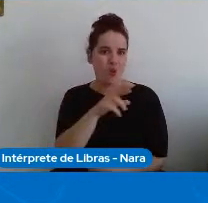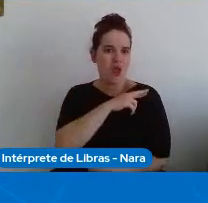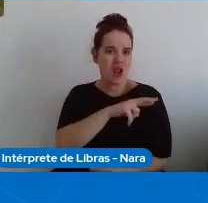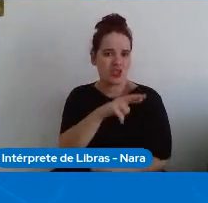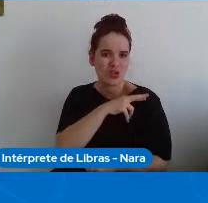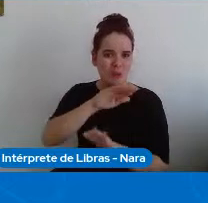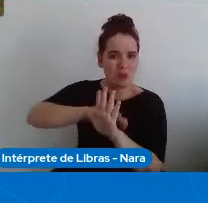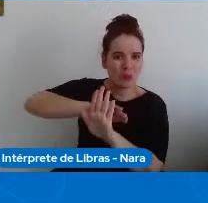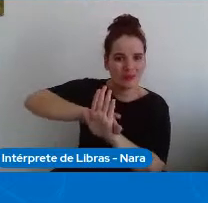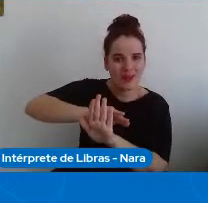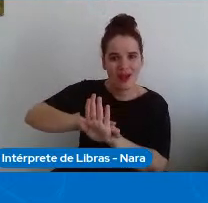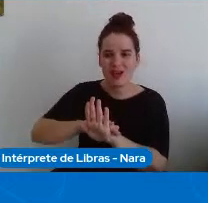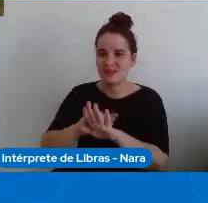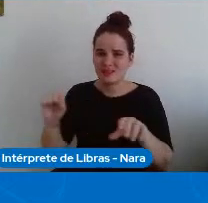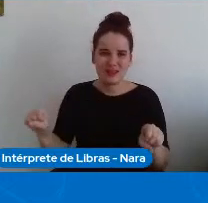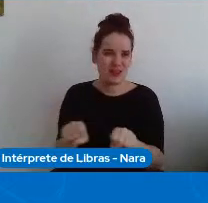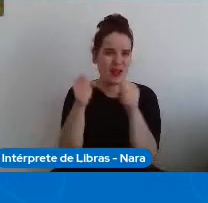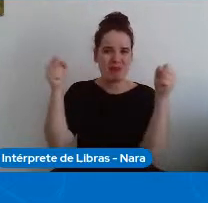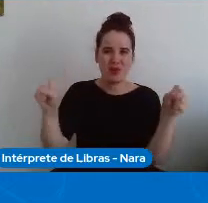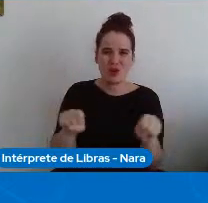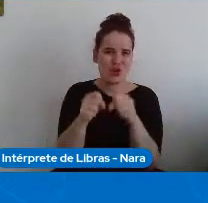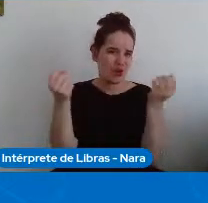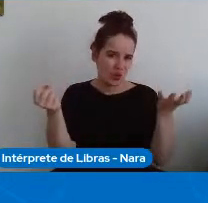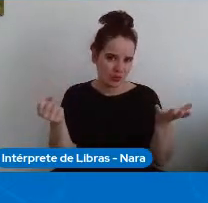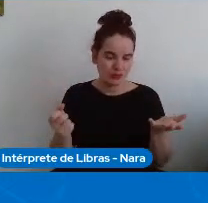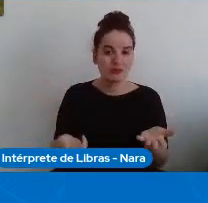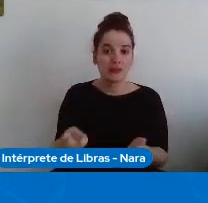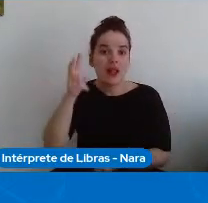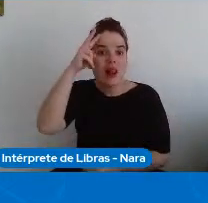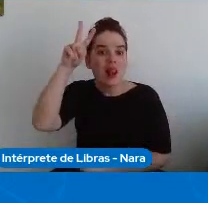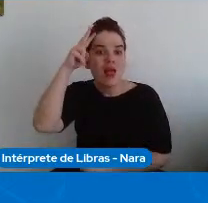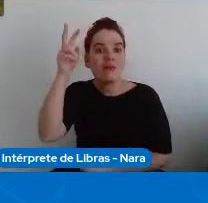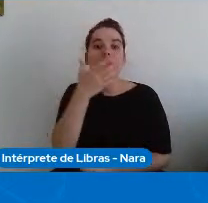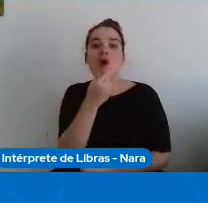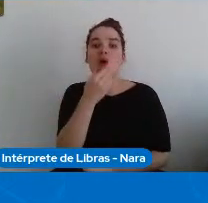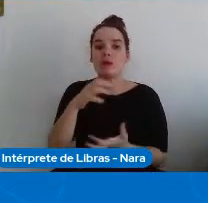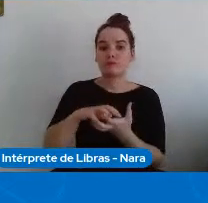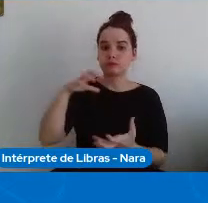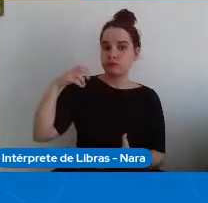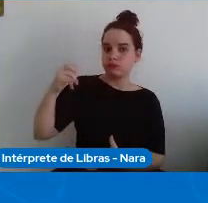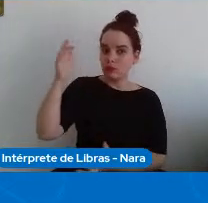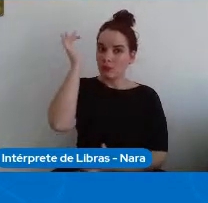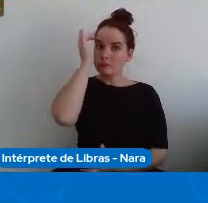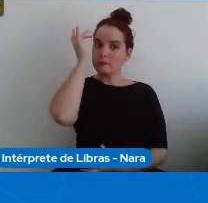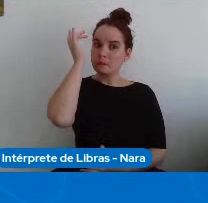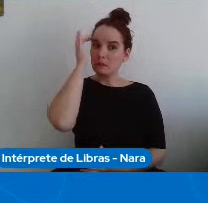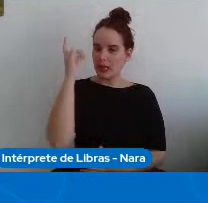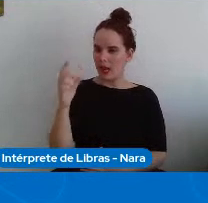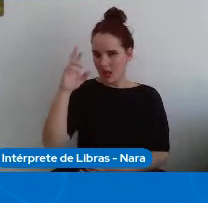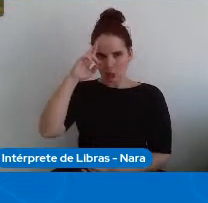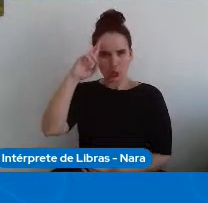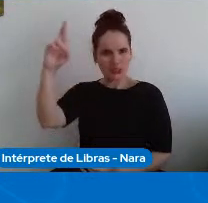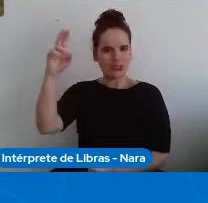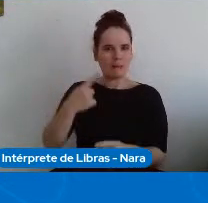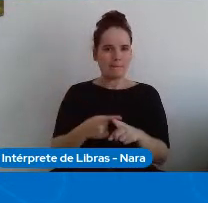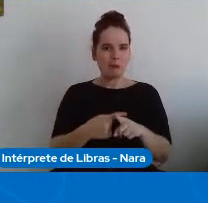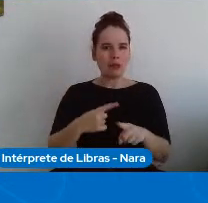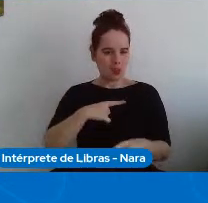os homens mais velhos que eram considerados autoridade por possuir um machado de